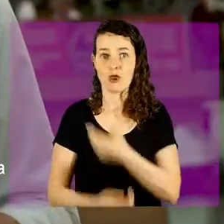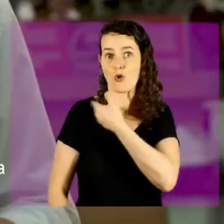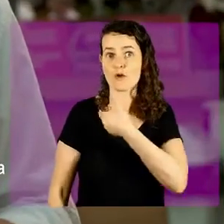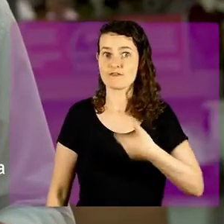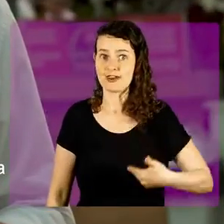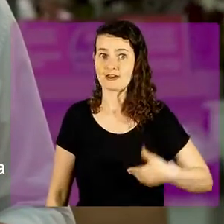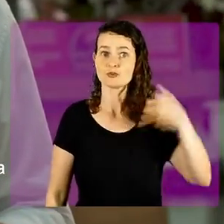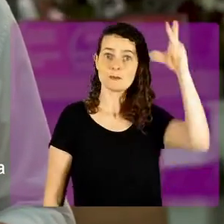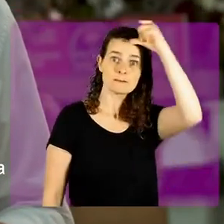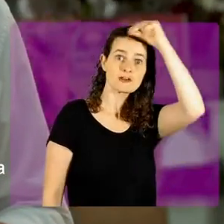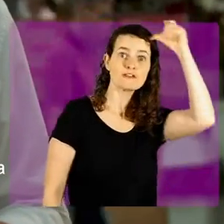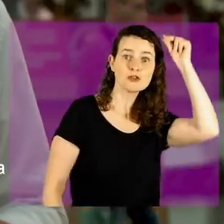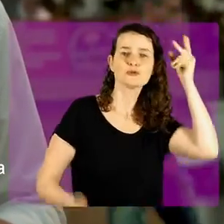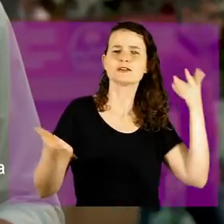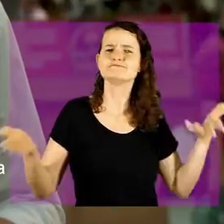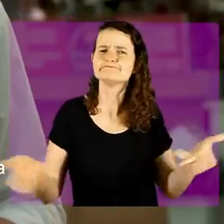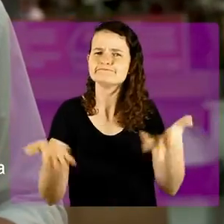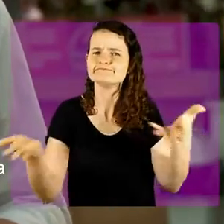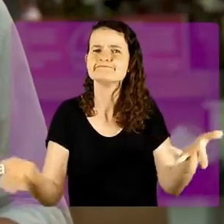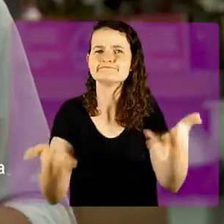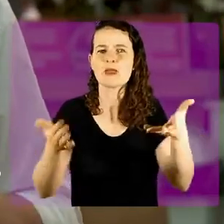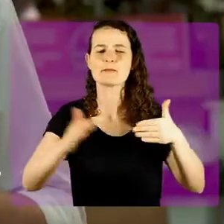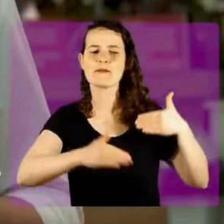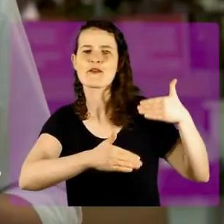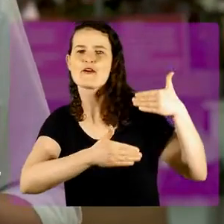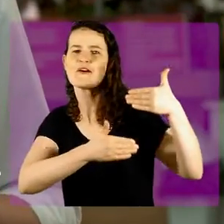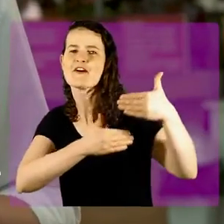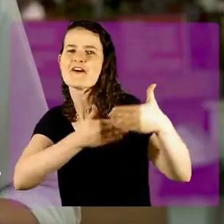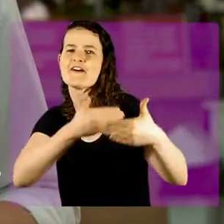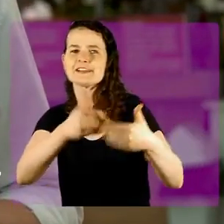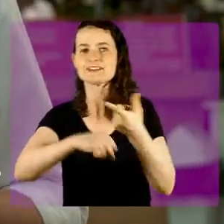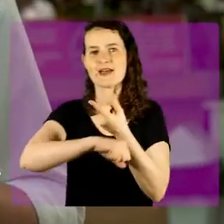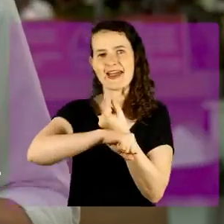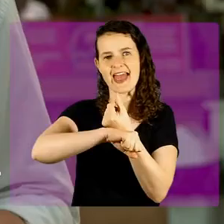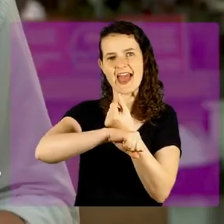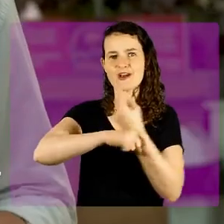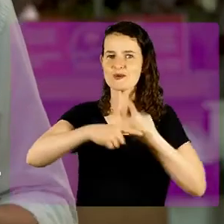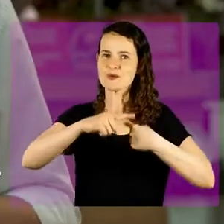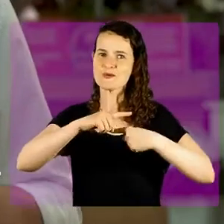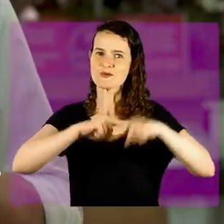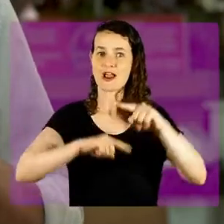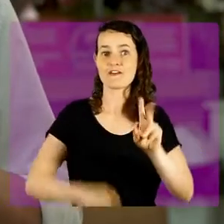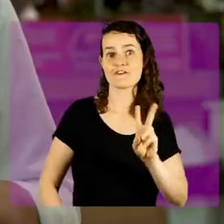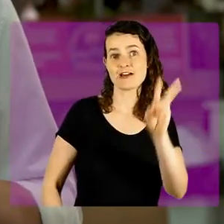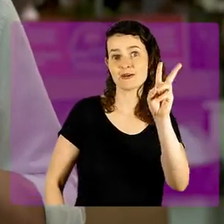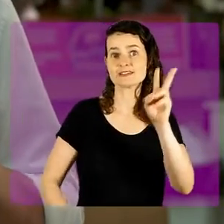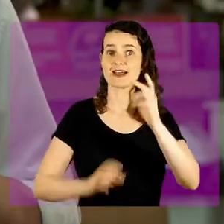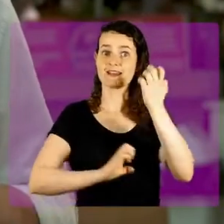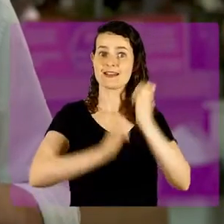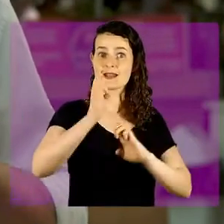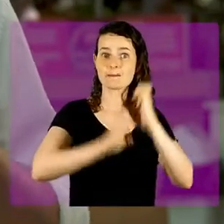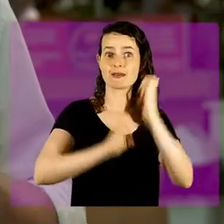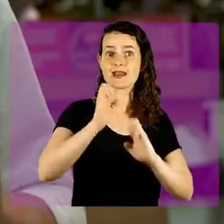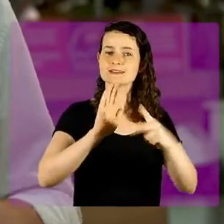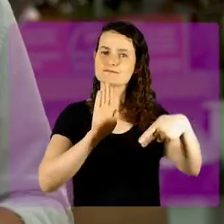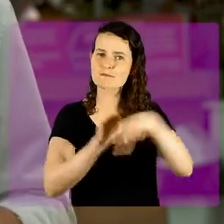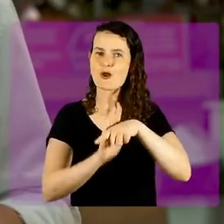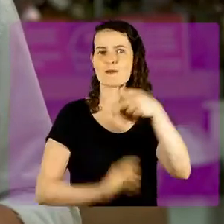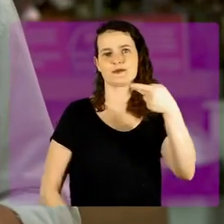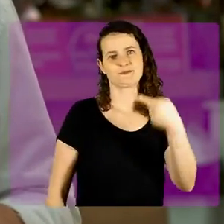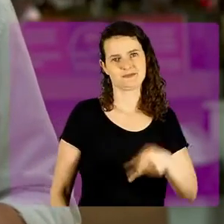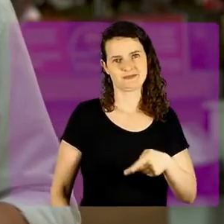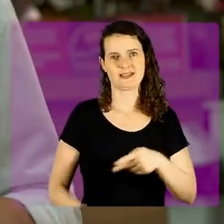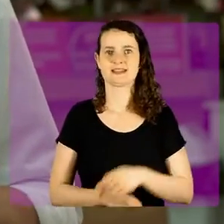governo, a Prefeitura será estimuladora de um processo de retomada da economia que valoriza as empresas aqui